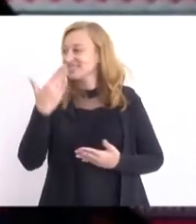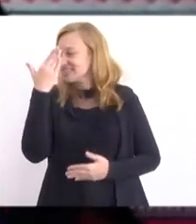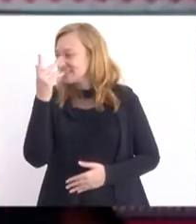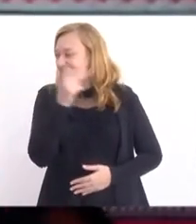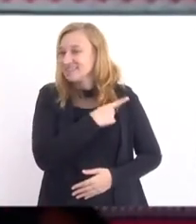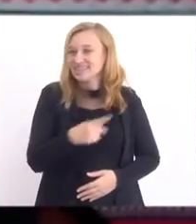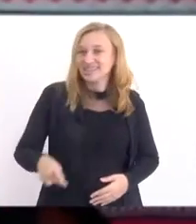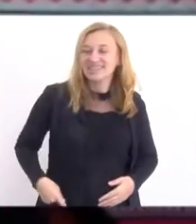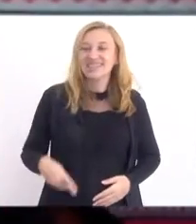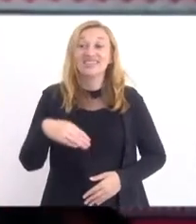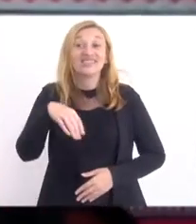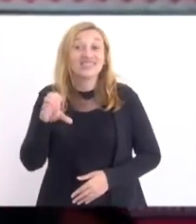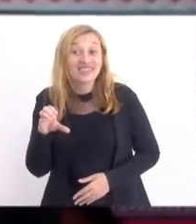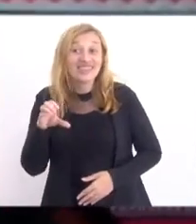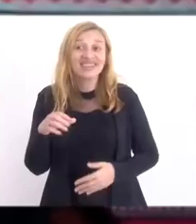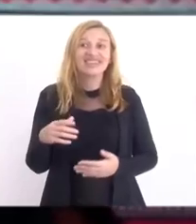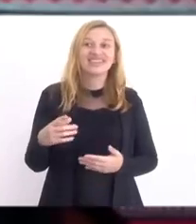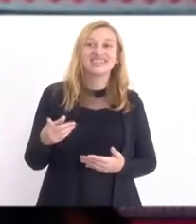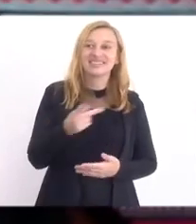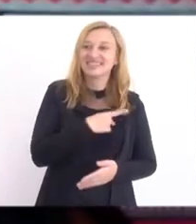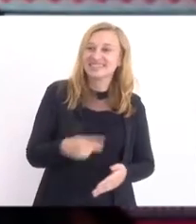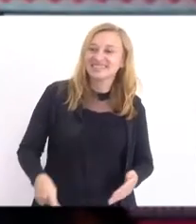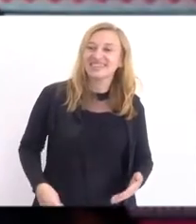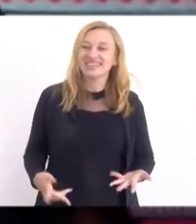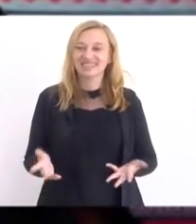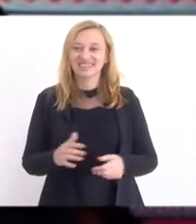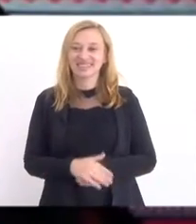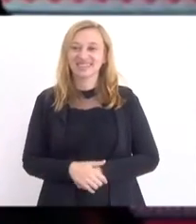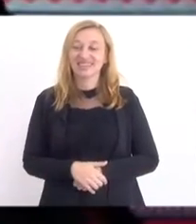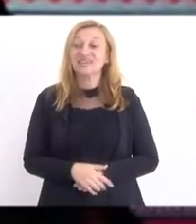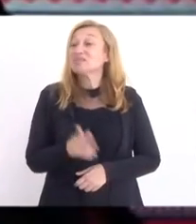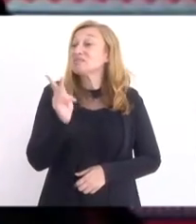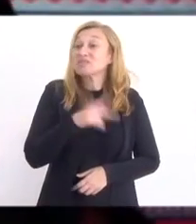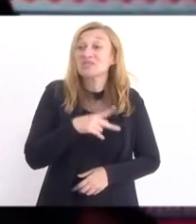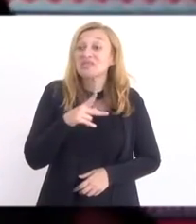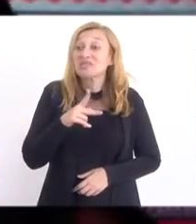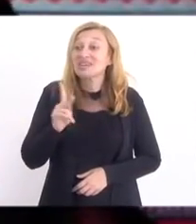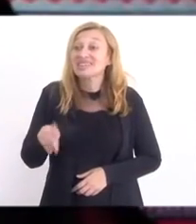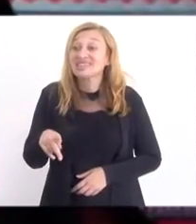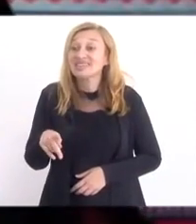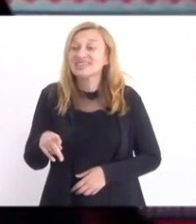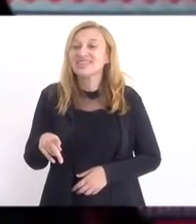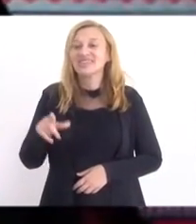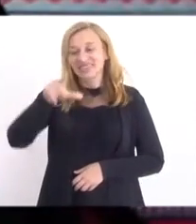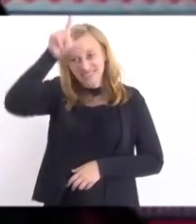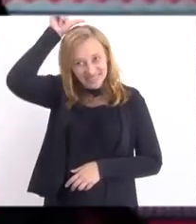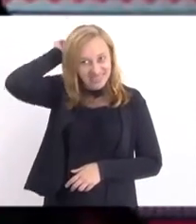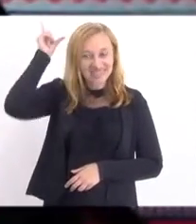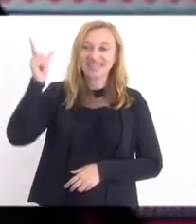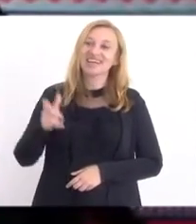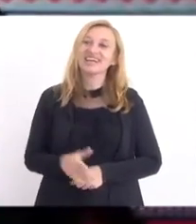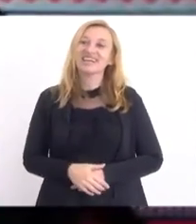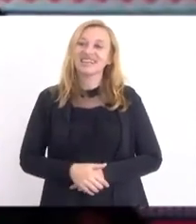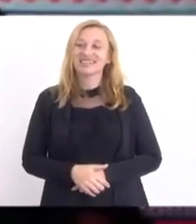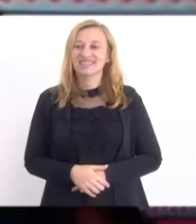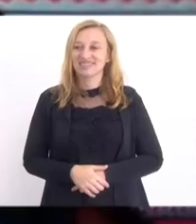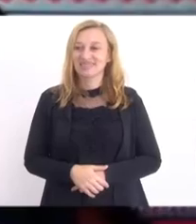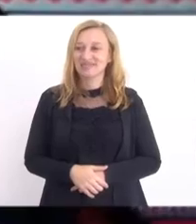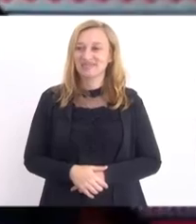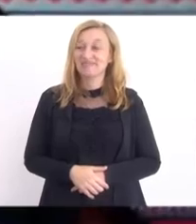Miki, meu presidente, ouvindo o nosso professor Luiz Paulo Corrêa da Rocha.